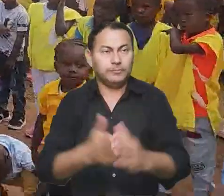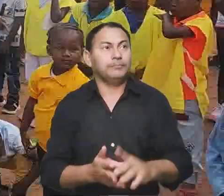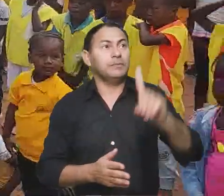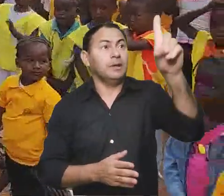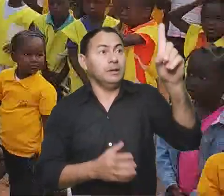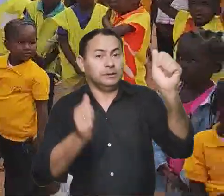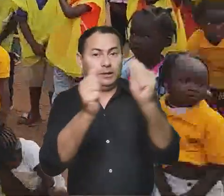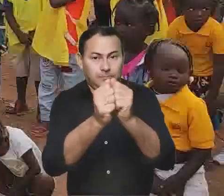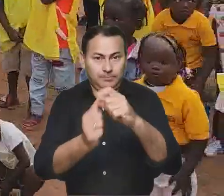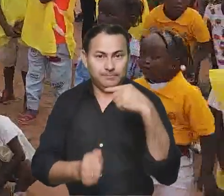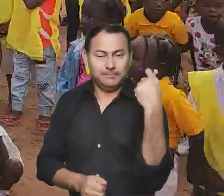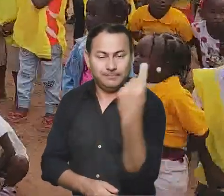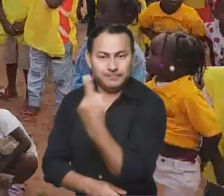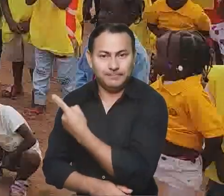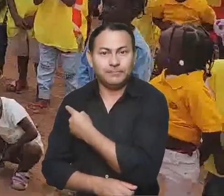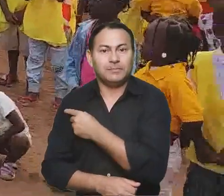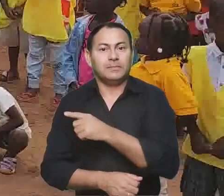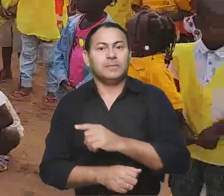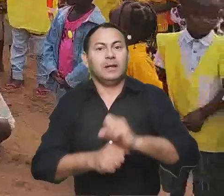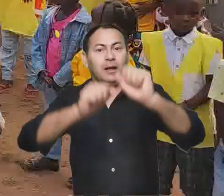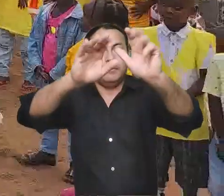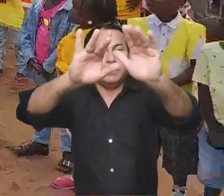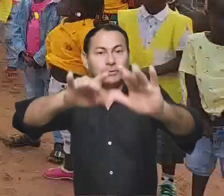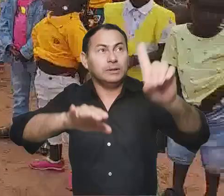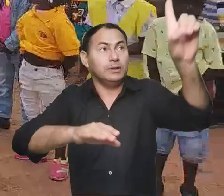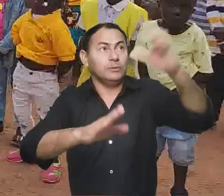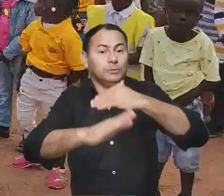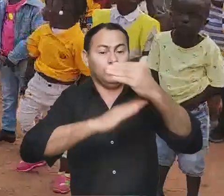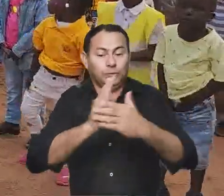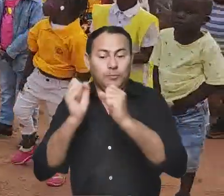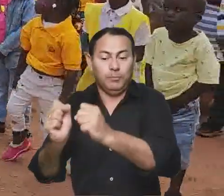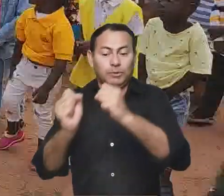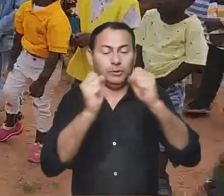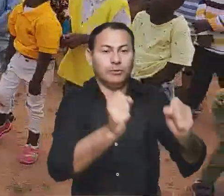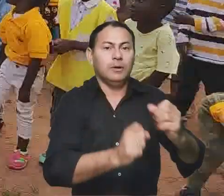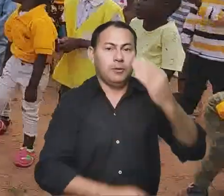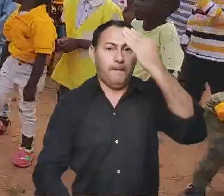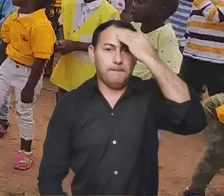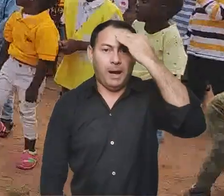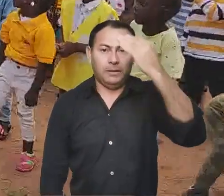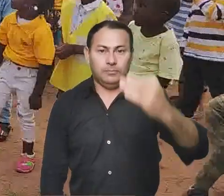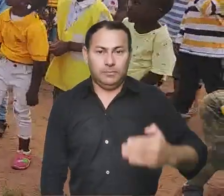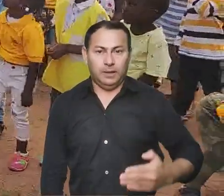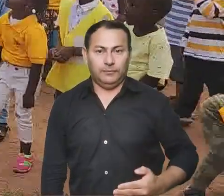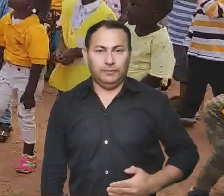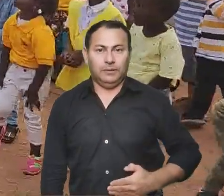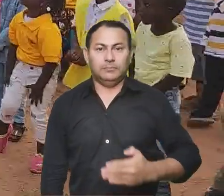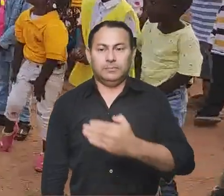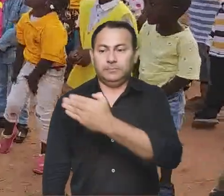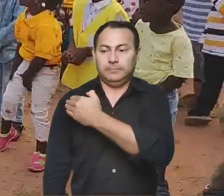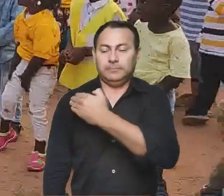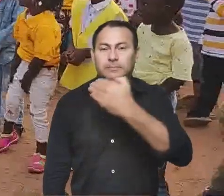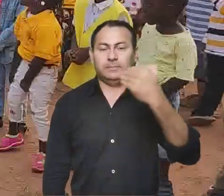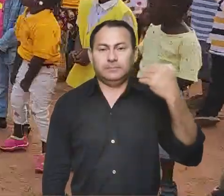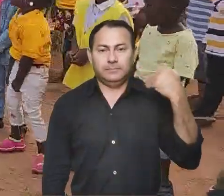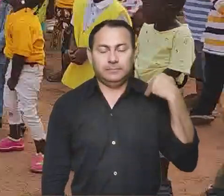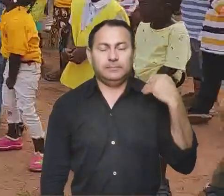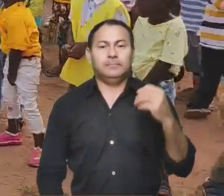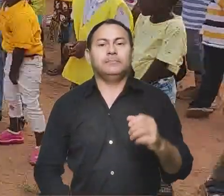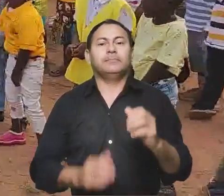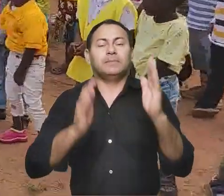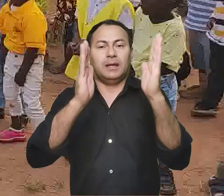convosco e está no meio de nós. Abençoe-vos o Deus Todo-Poderoso, o Pai, o Filho e o